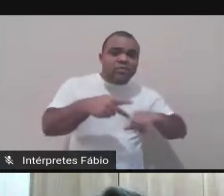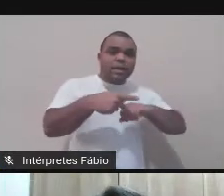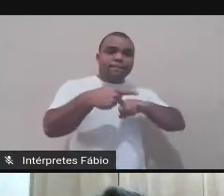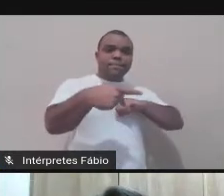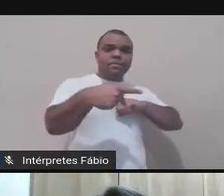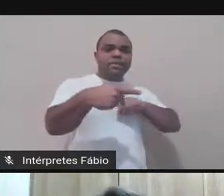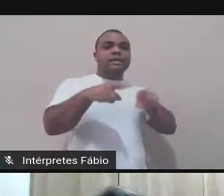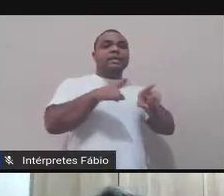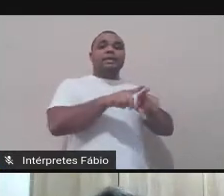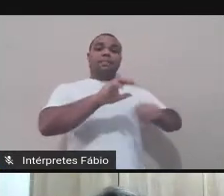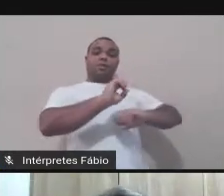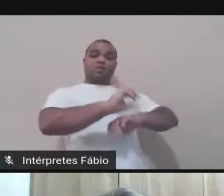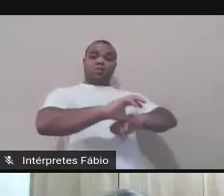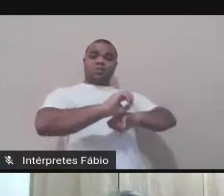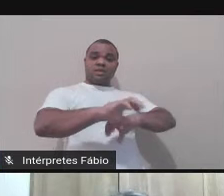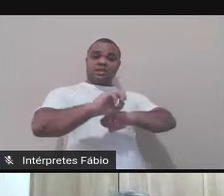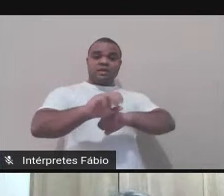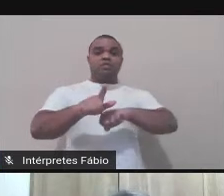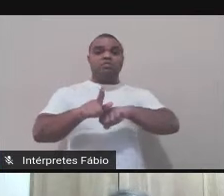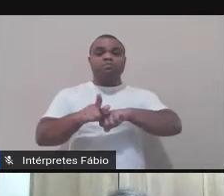cursos de graduação em letras.